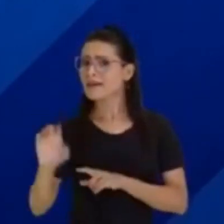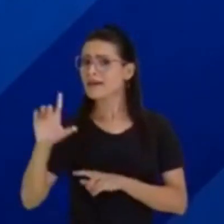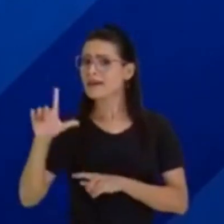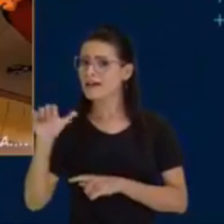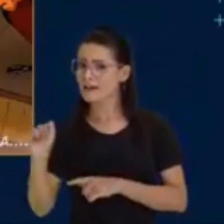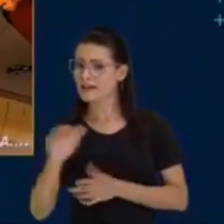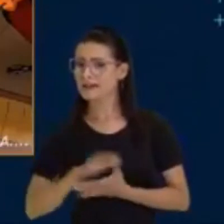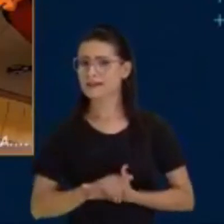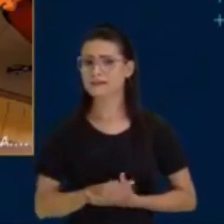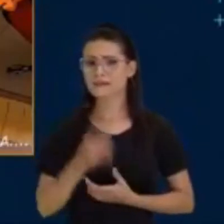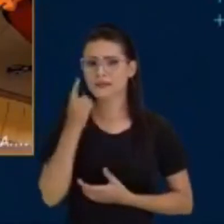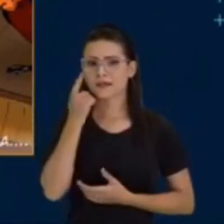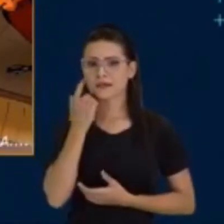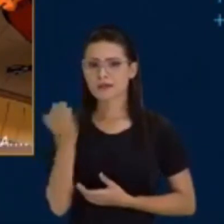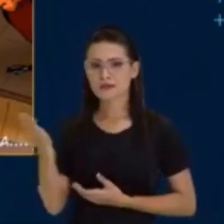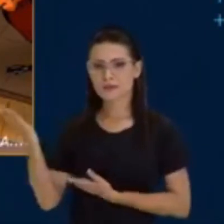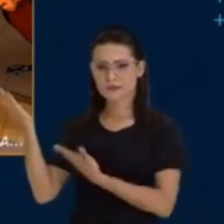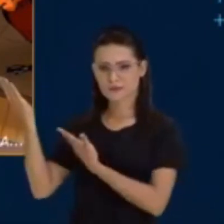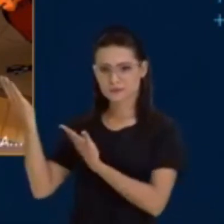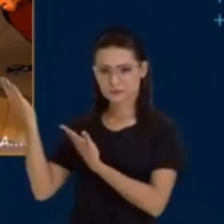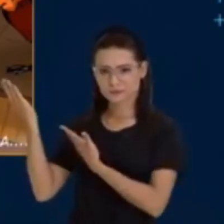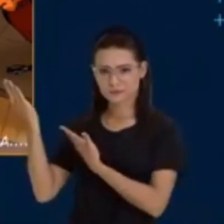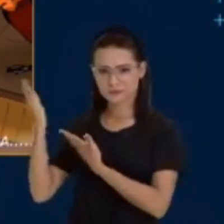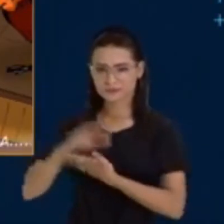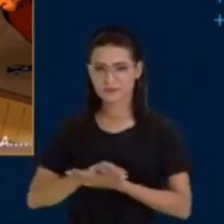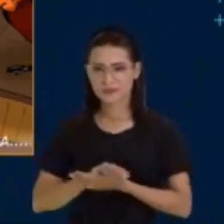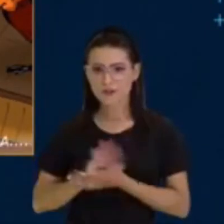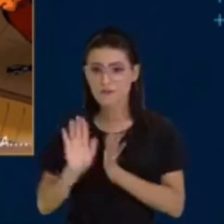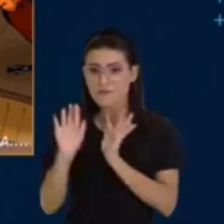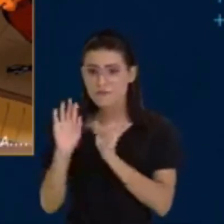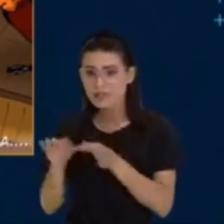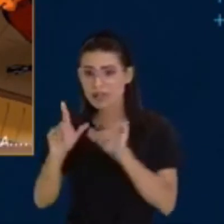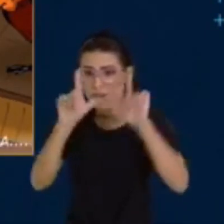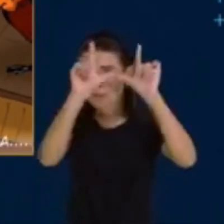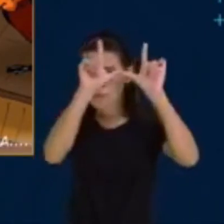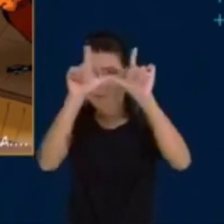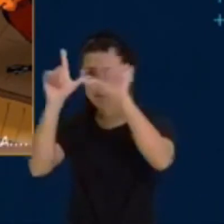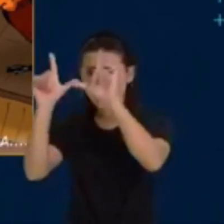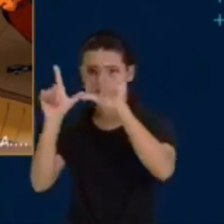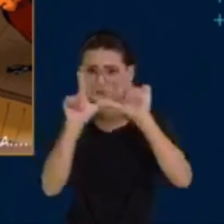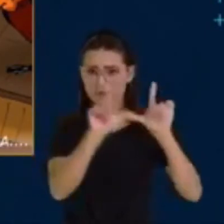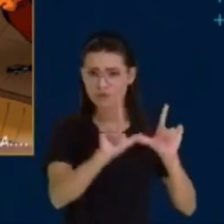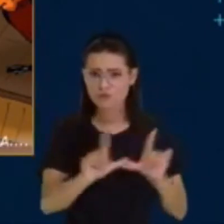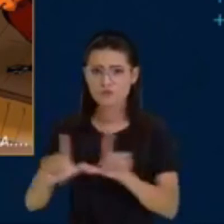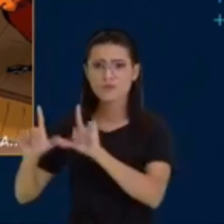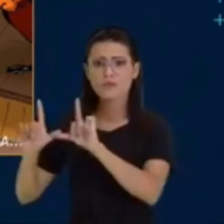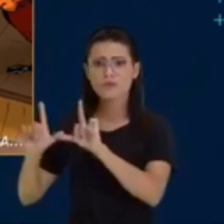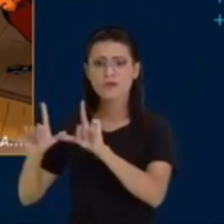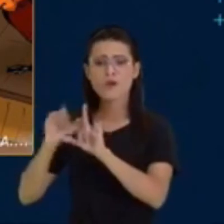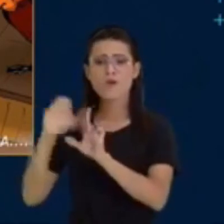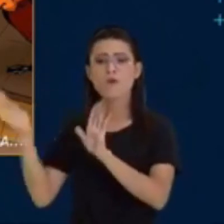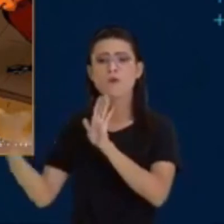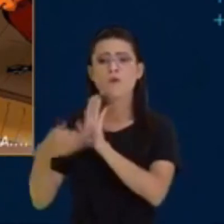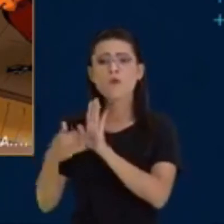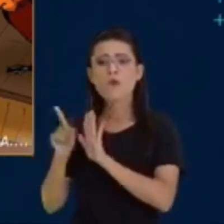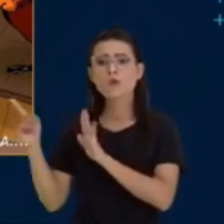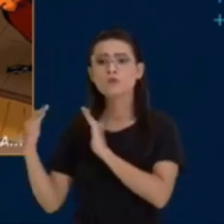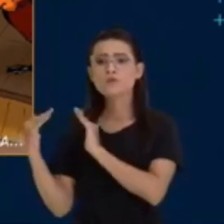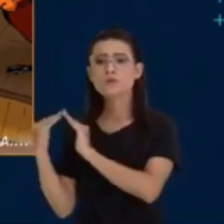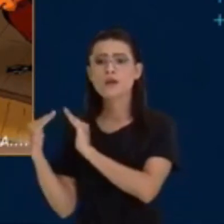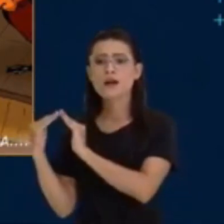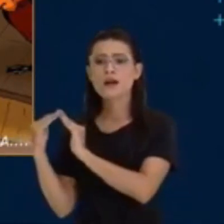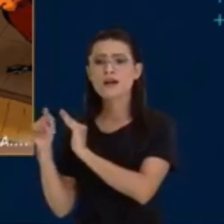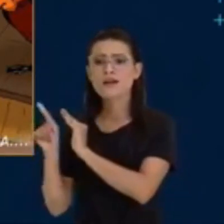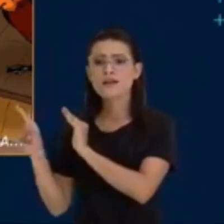Vamos voltar. Observem o último slide, observem essa casinha e observem quem estava